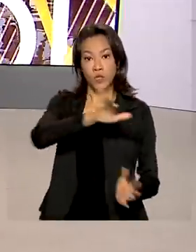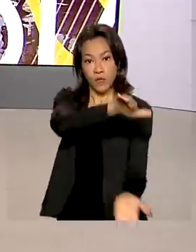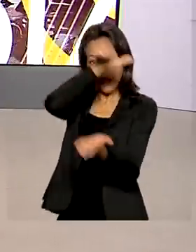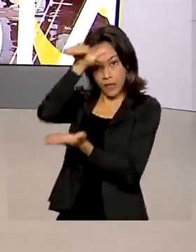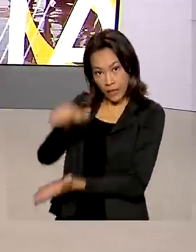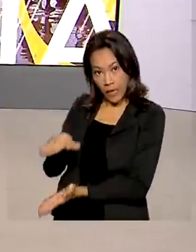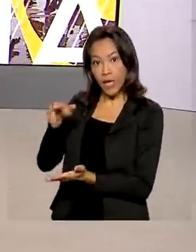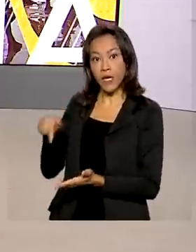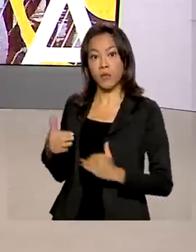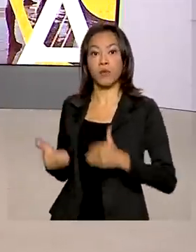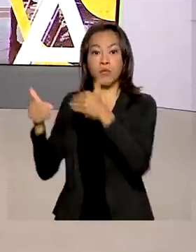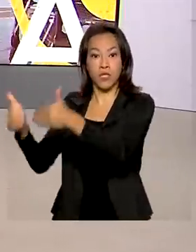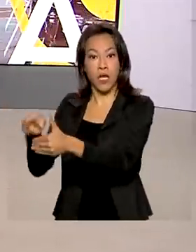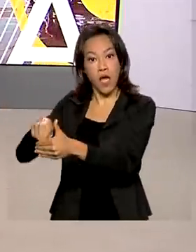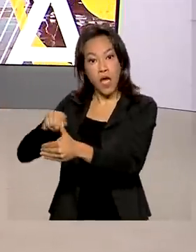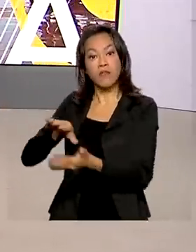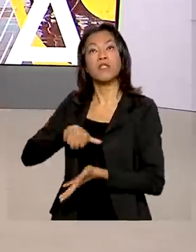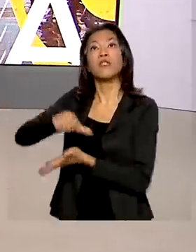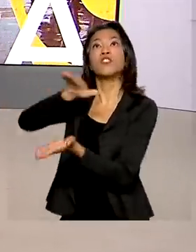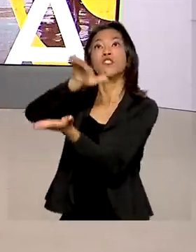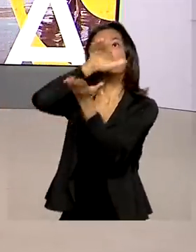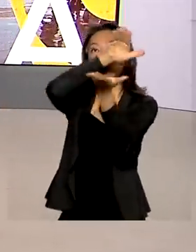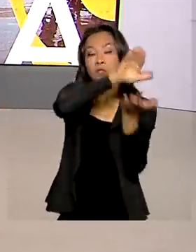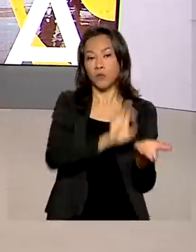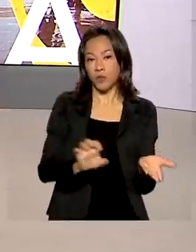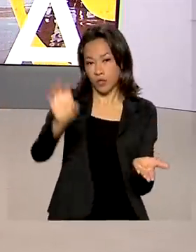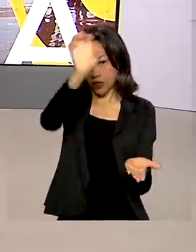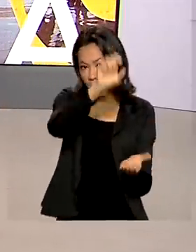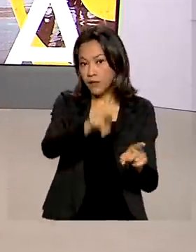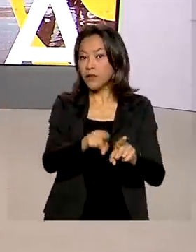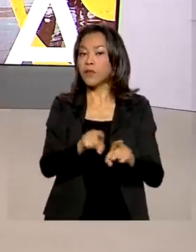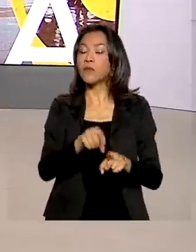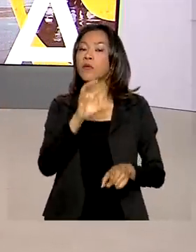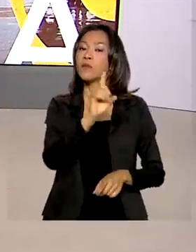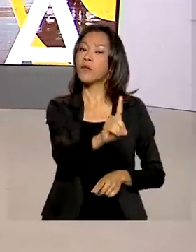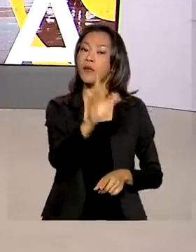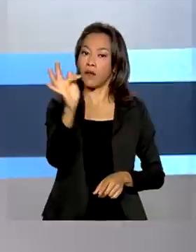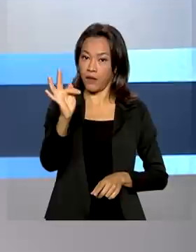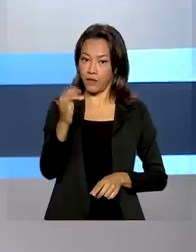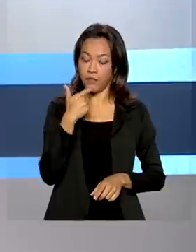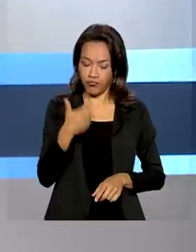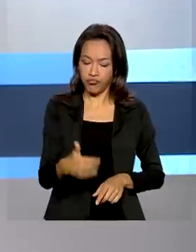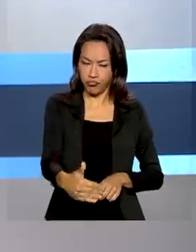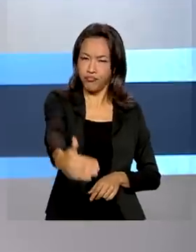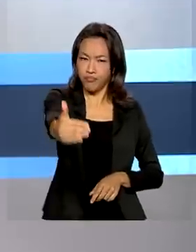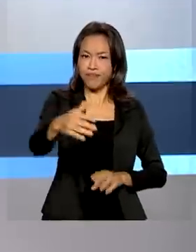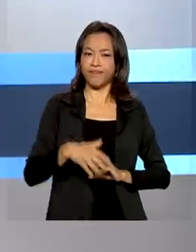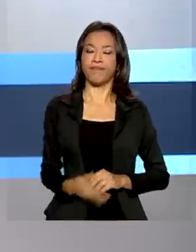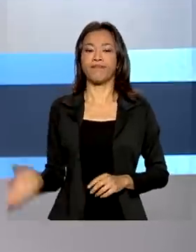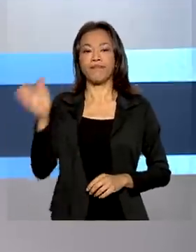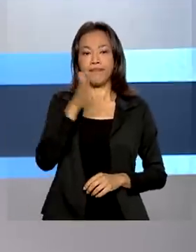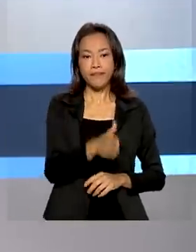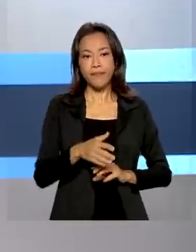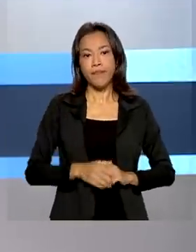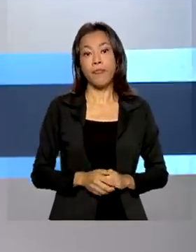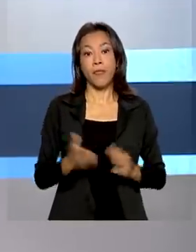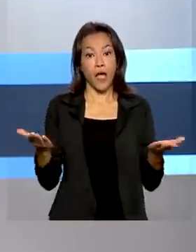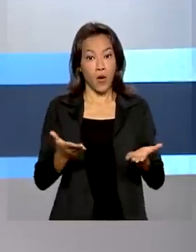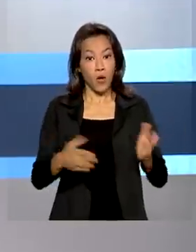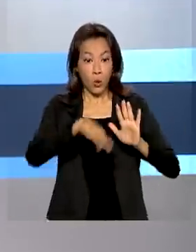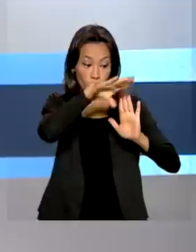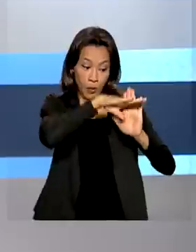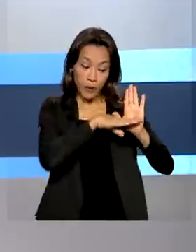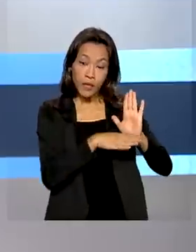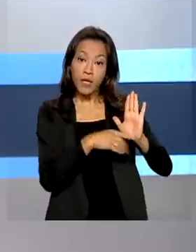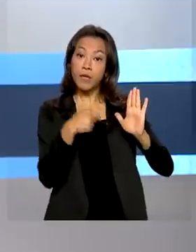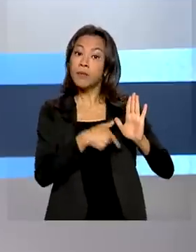vão ser distribuídas aos estados e Distrito Federal nos próximos dias. A partir de agora, o programa Pró-Moradia